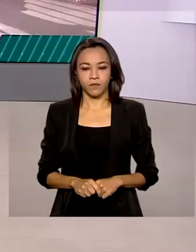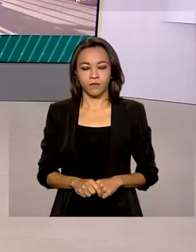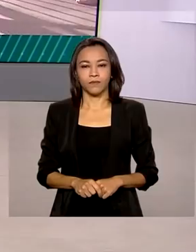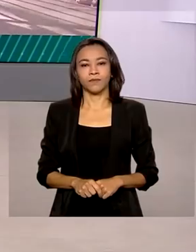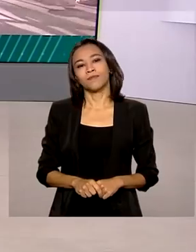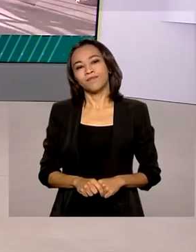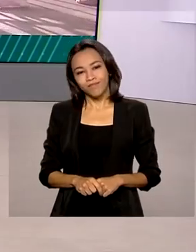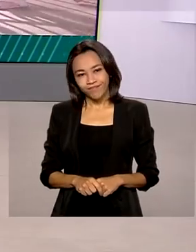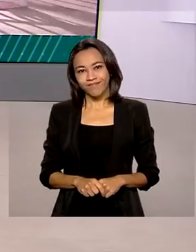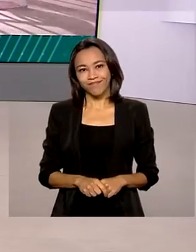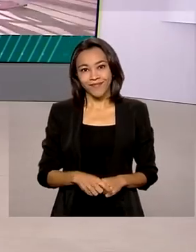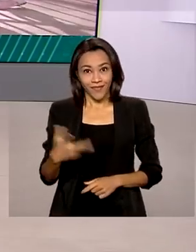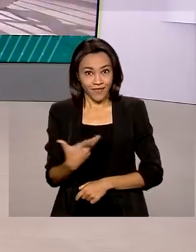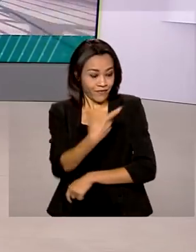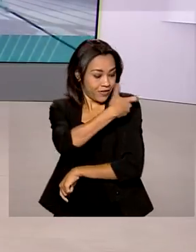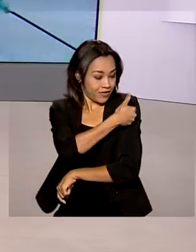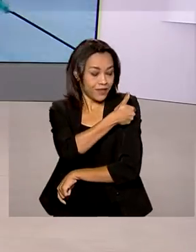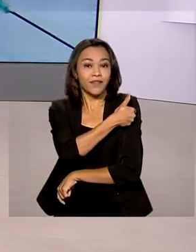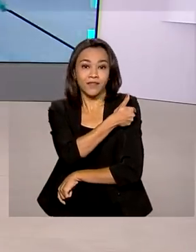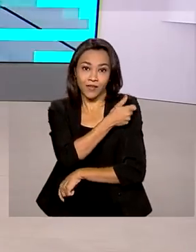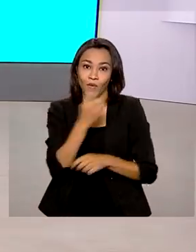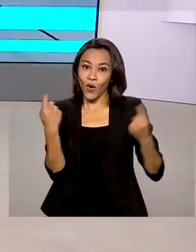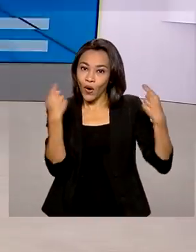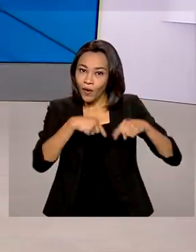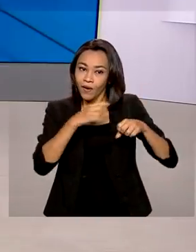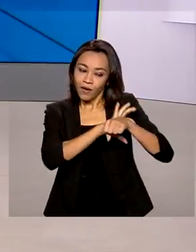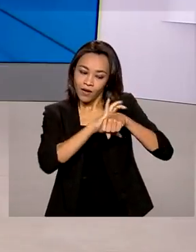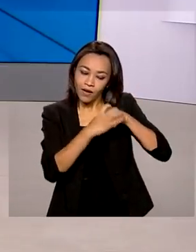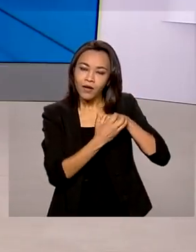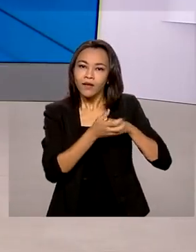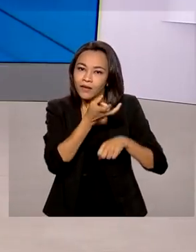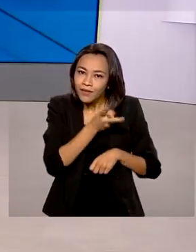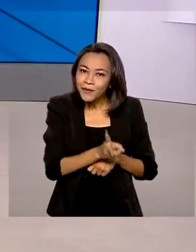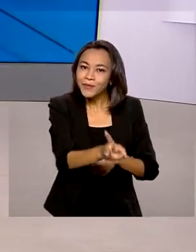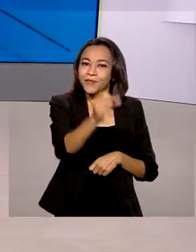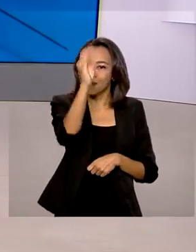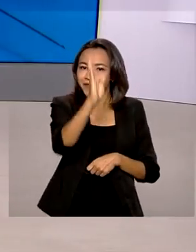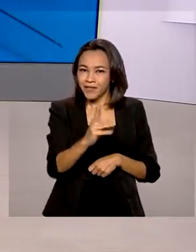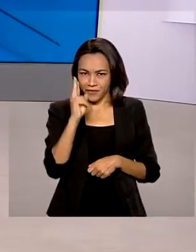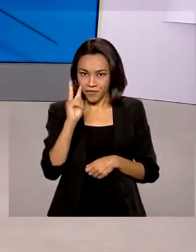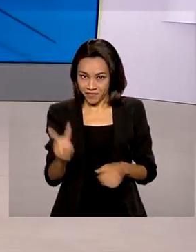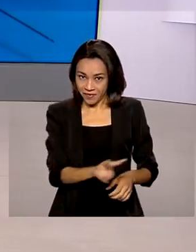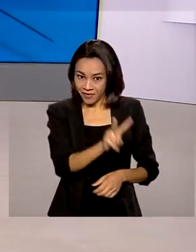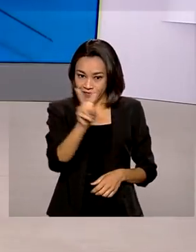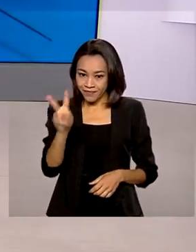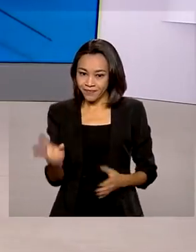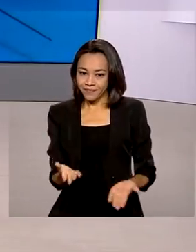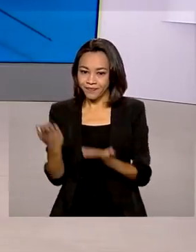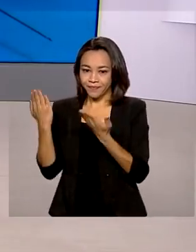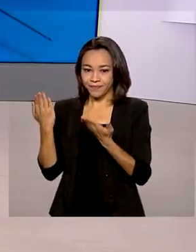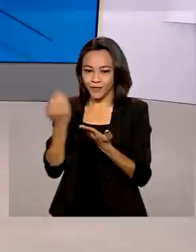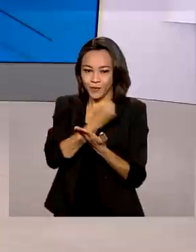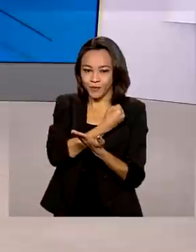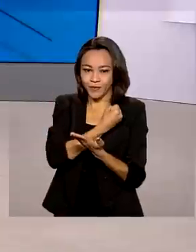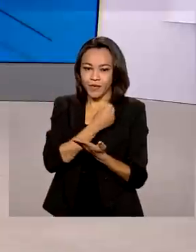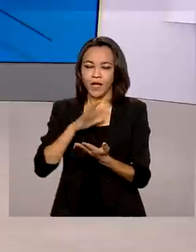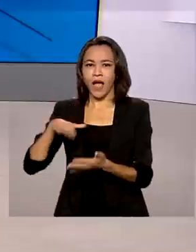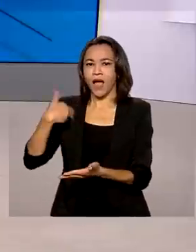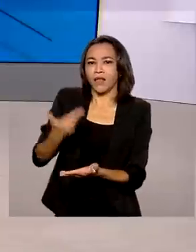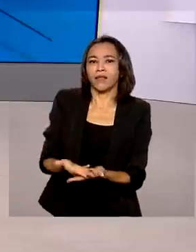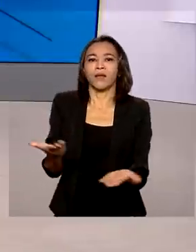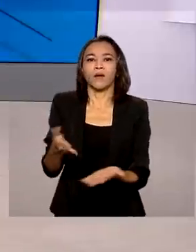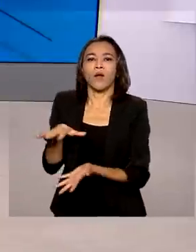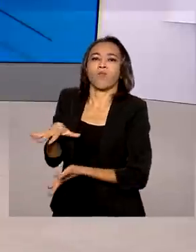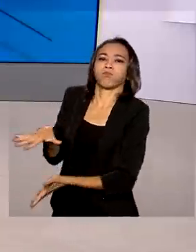E a vacinação contra a Covid-19 continua pelo Brasil. Vamos ver os números aqui no telão? Olha, até agora, no total,